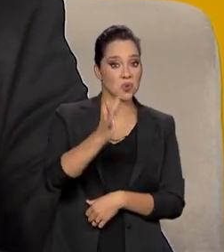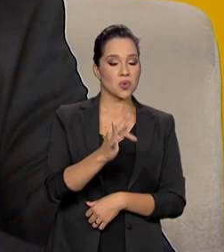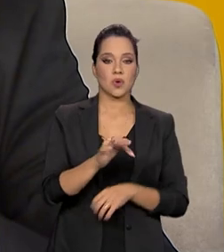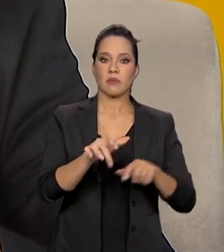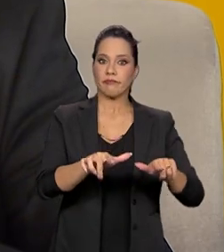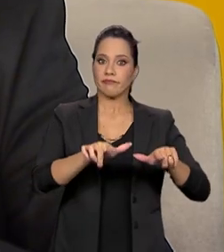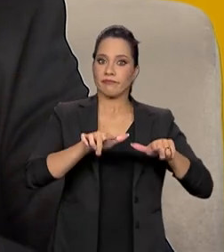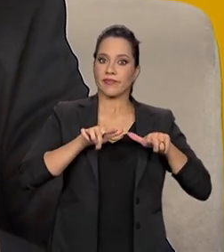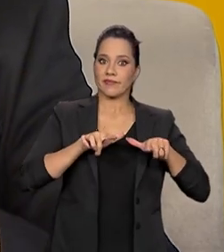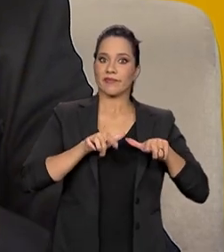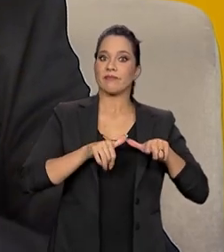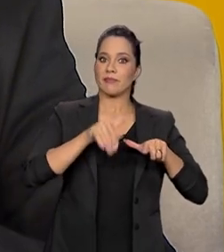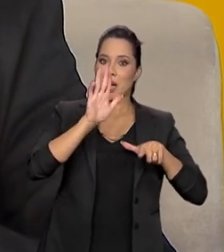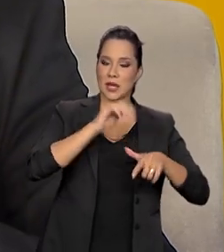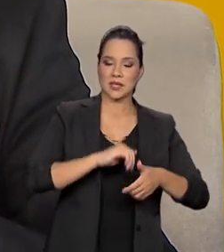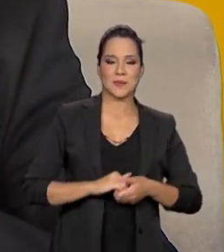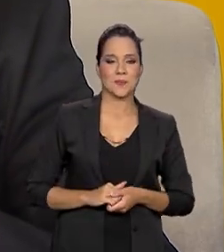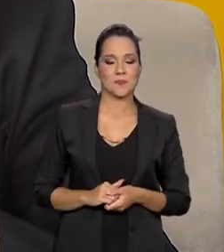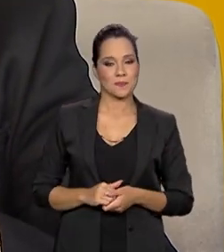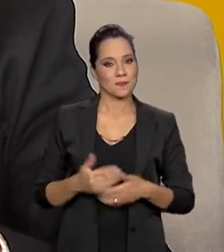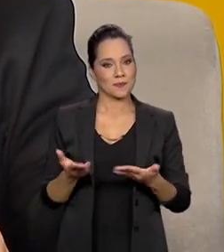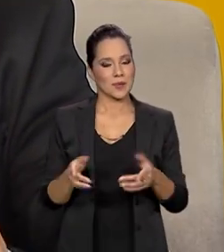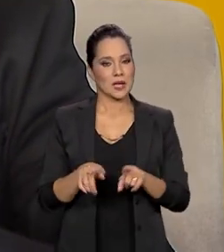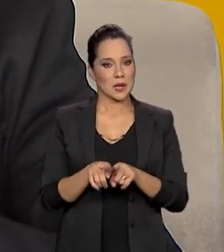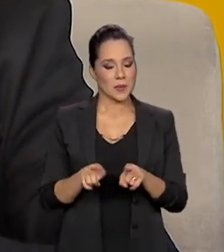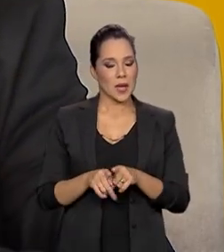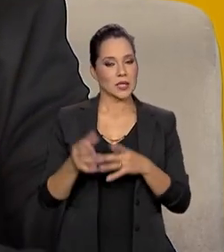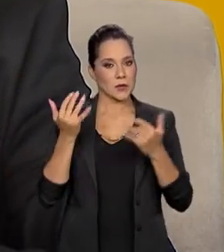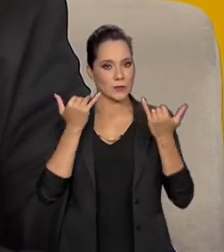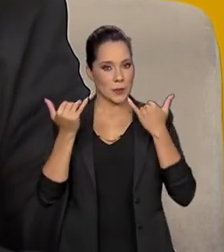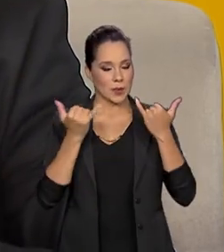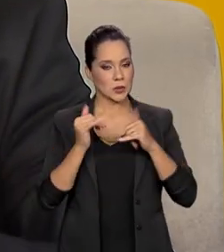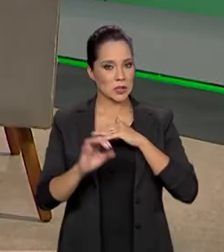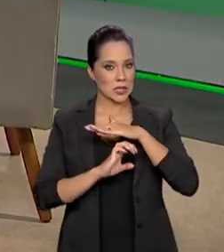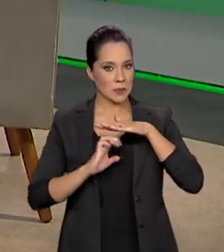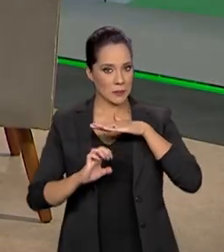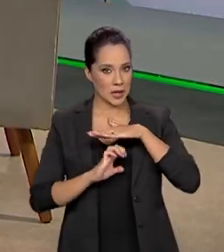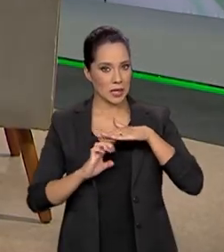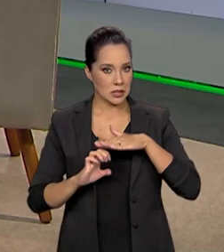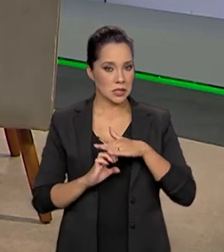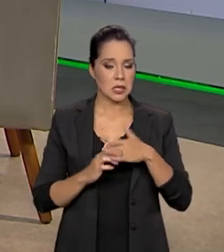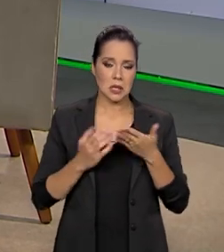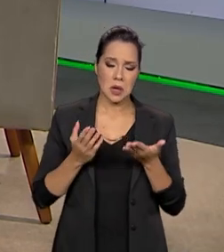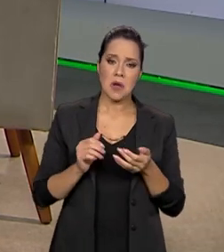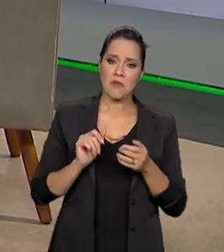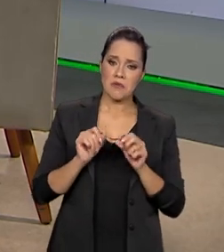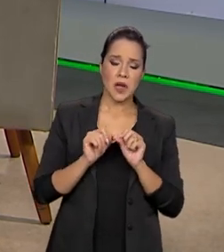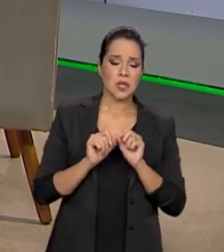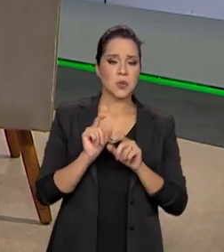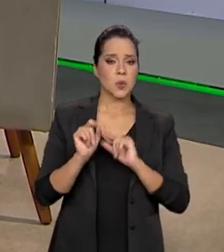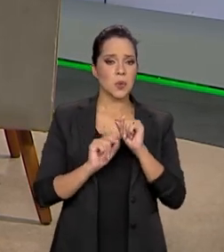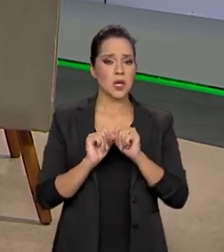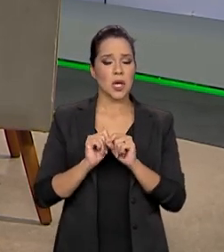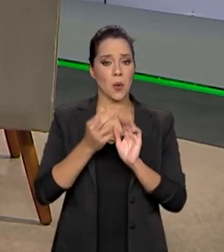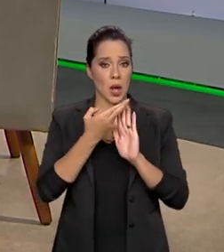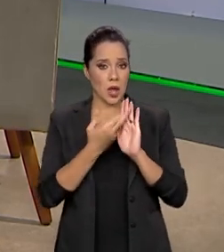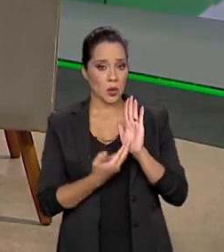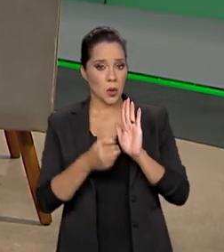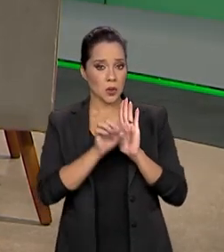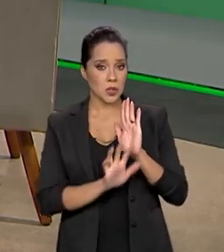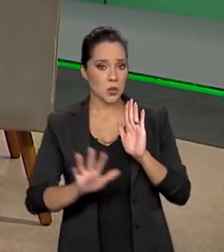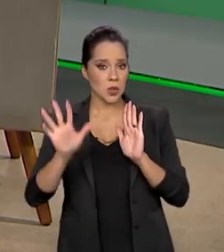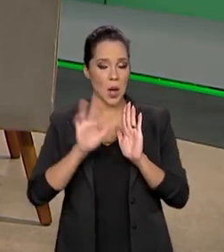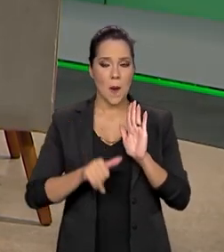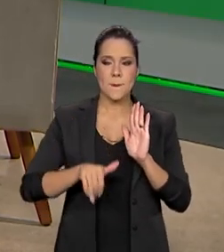créditos de carbono. E, além disso, as informações das empresas, elas fazem com que o nosso inventário nacional